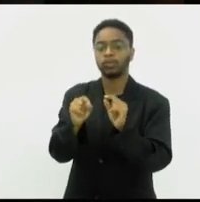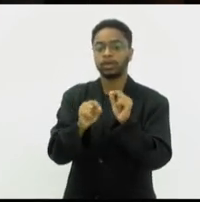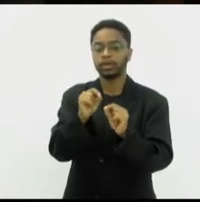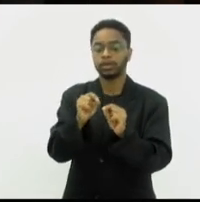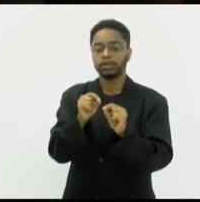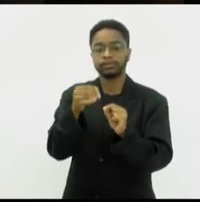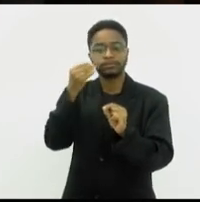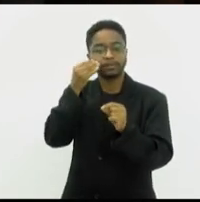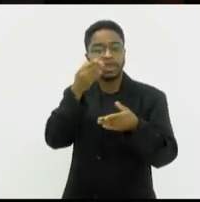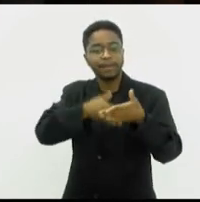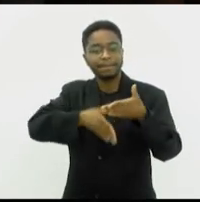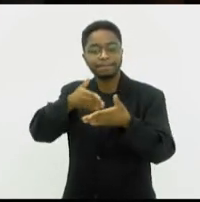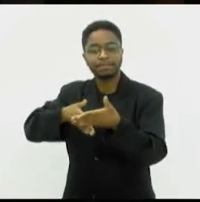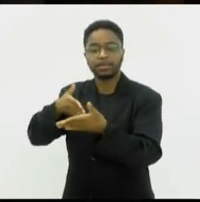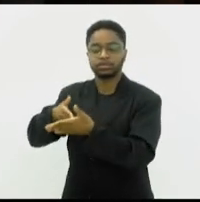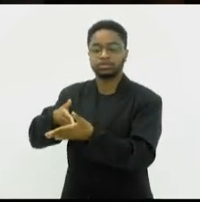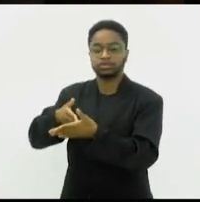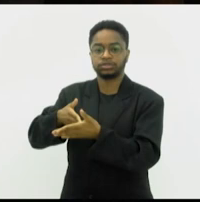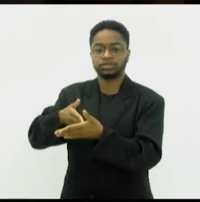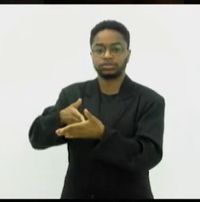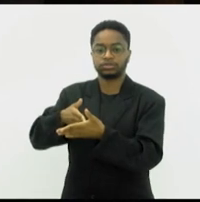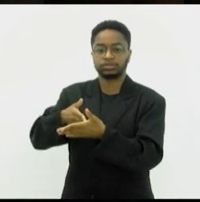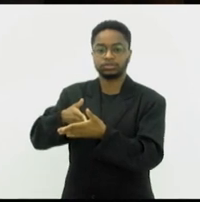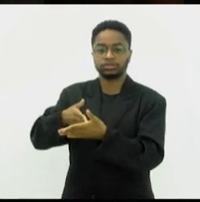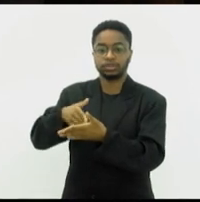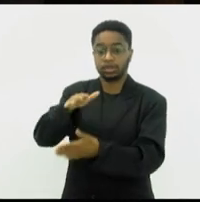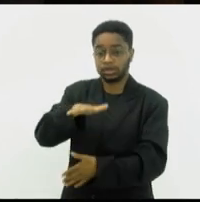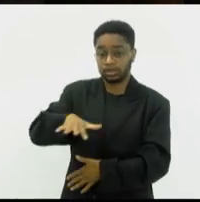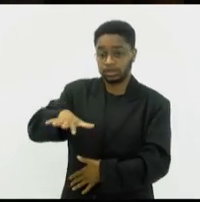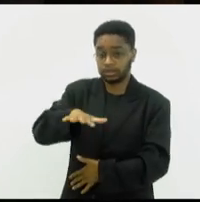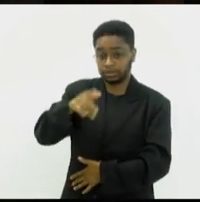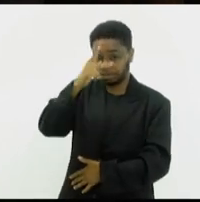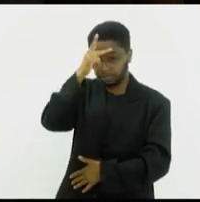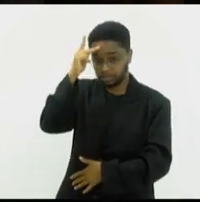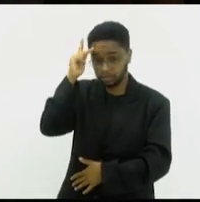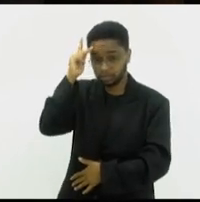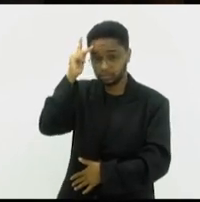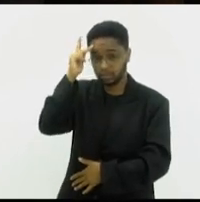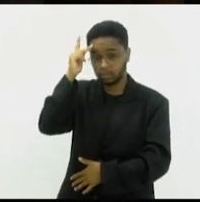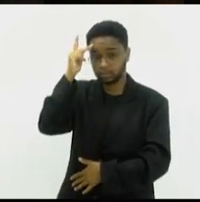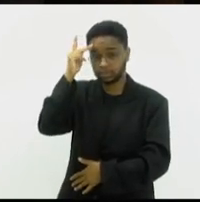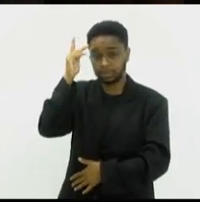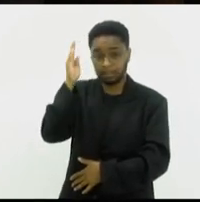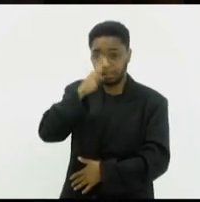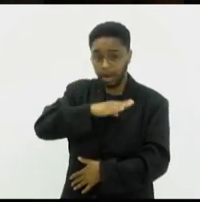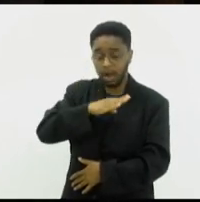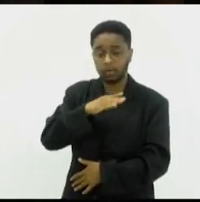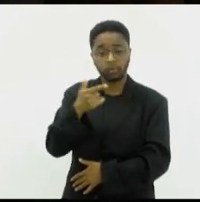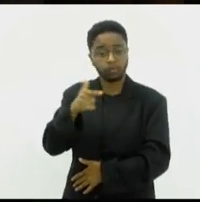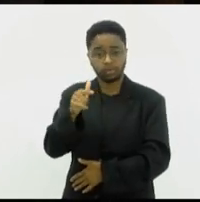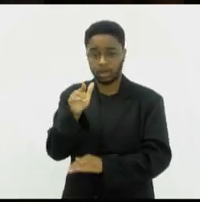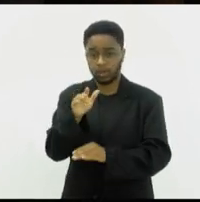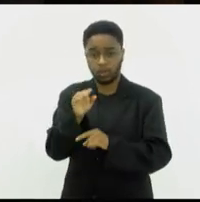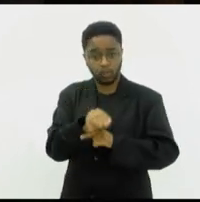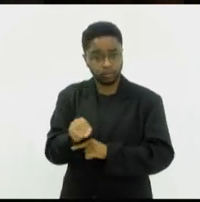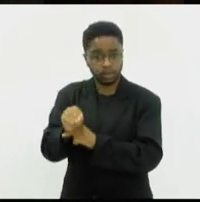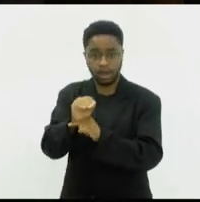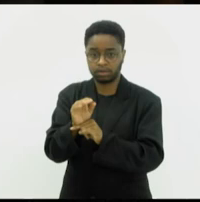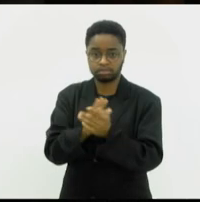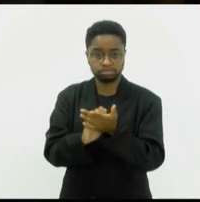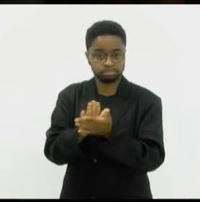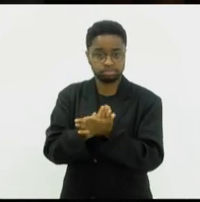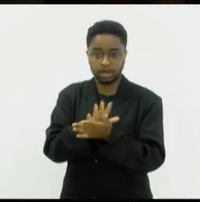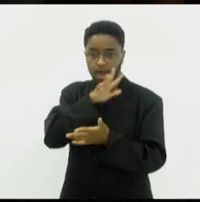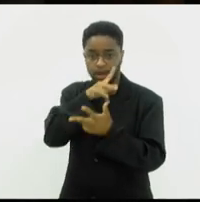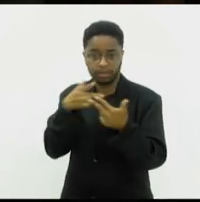impossibilitar com que esses malfeitores, se eu posso assim dizer, que são pessoas que não têm o cuidado com os animais, não têm